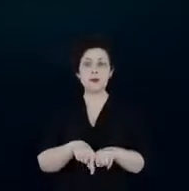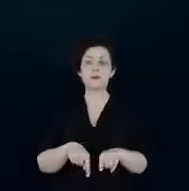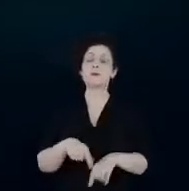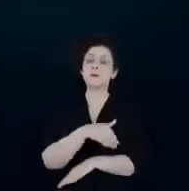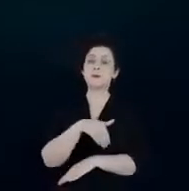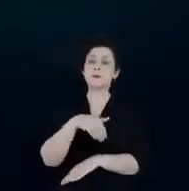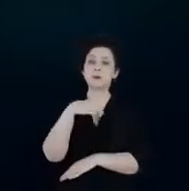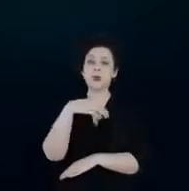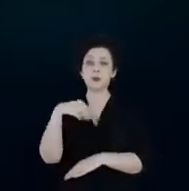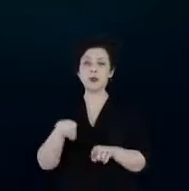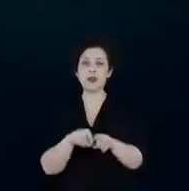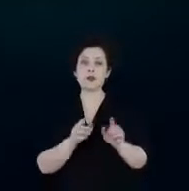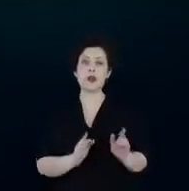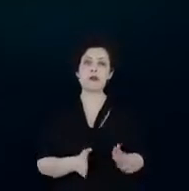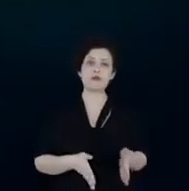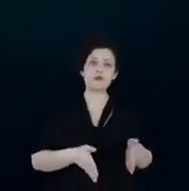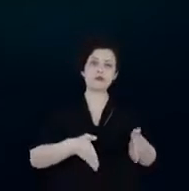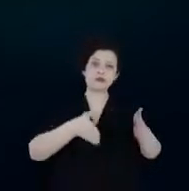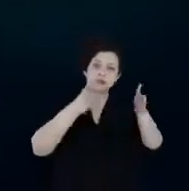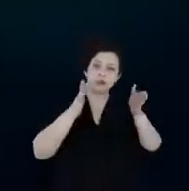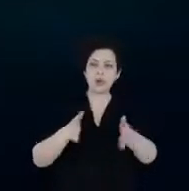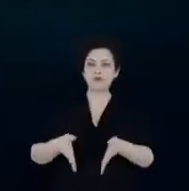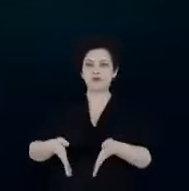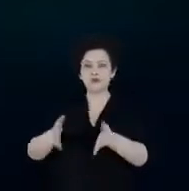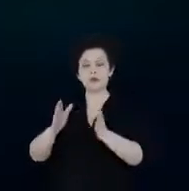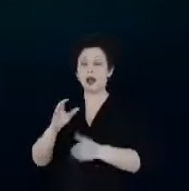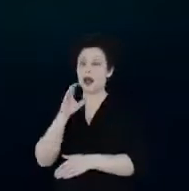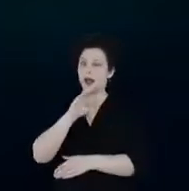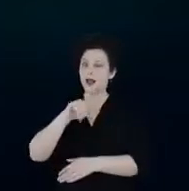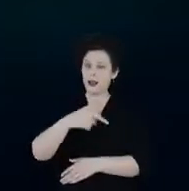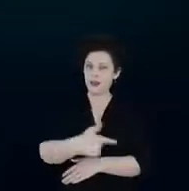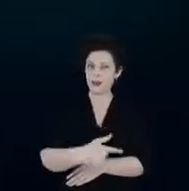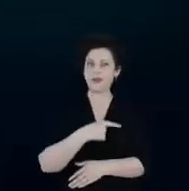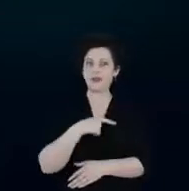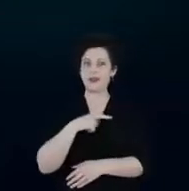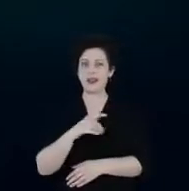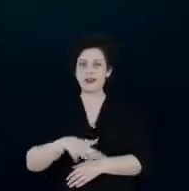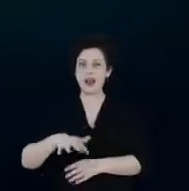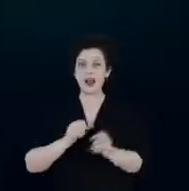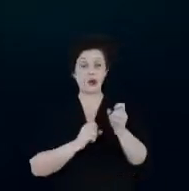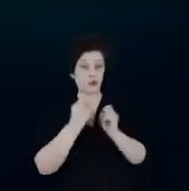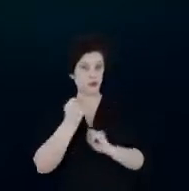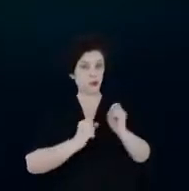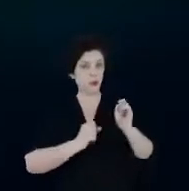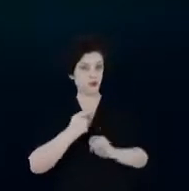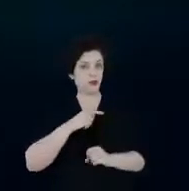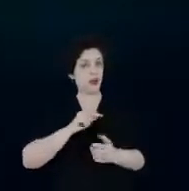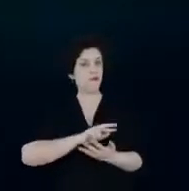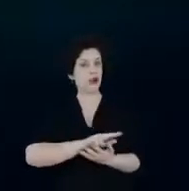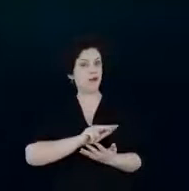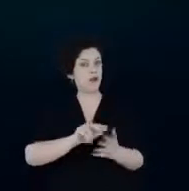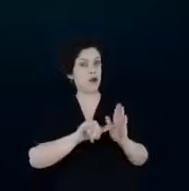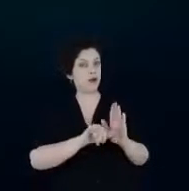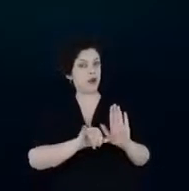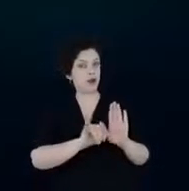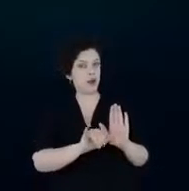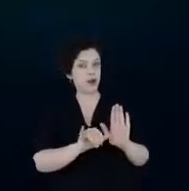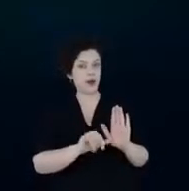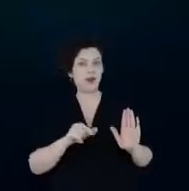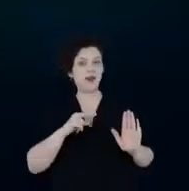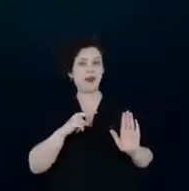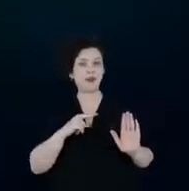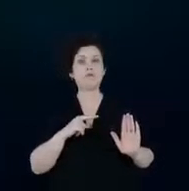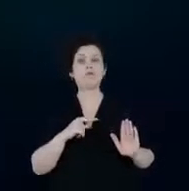em edificações, brevemente a vai realizar uma também na indústria. Então, são diversas chamadas, além da